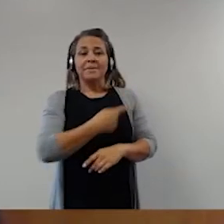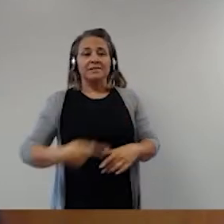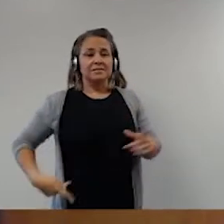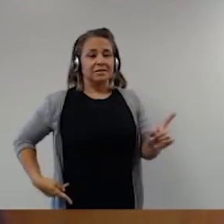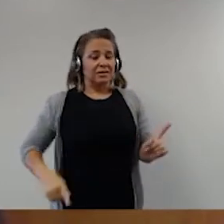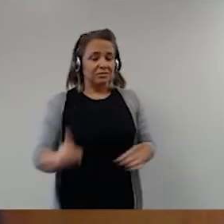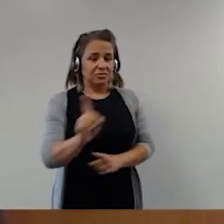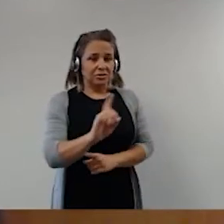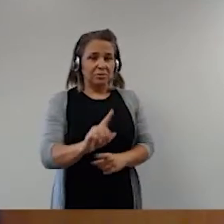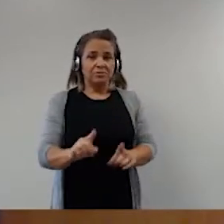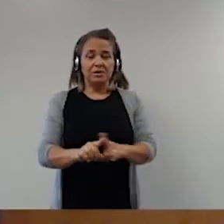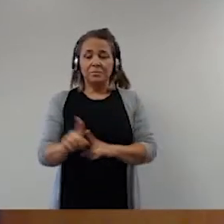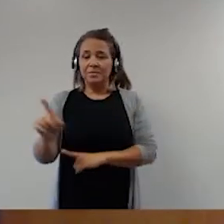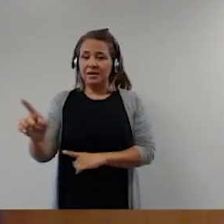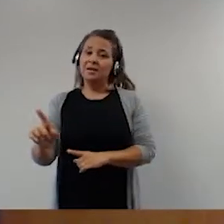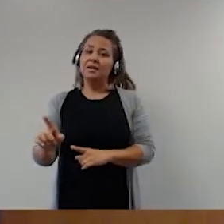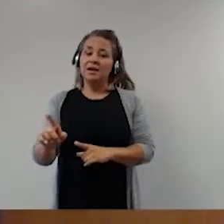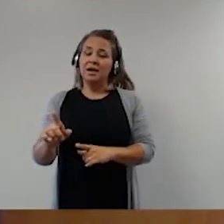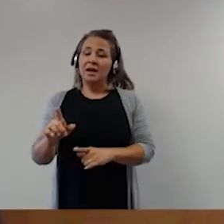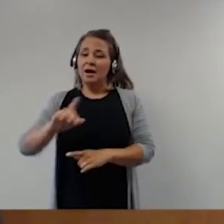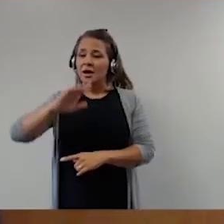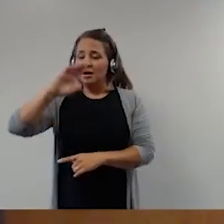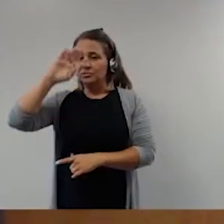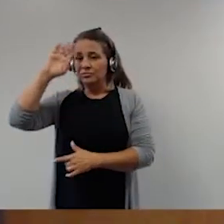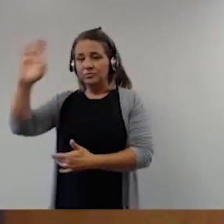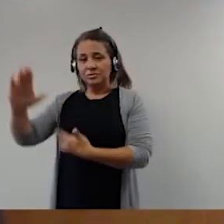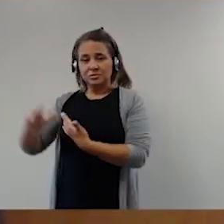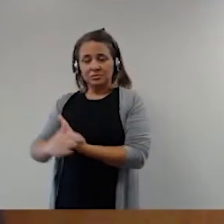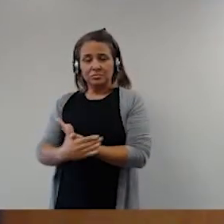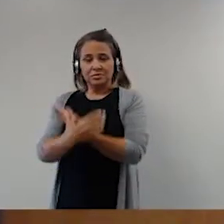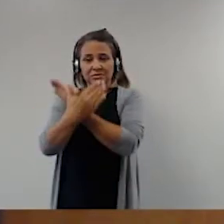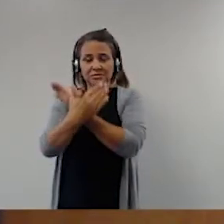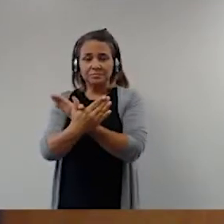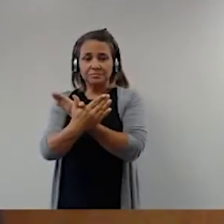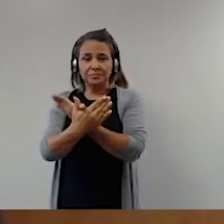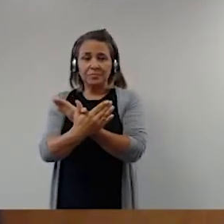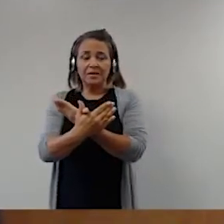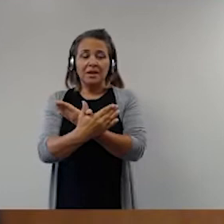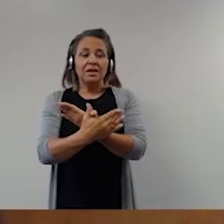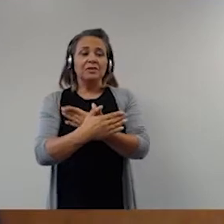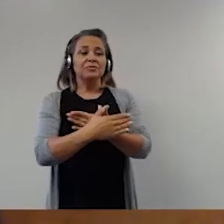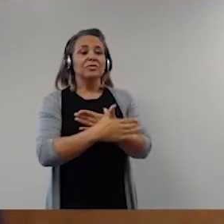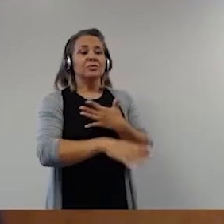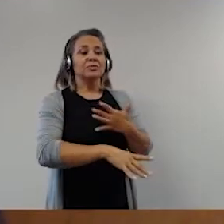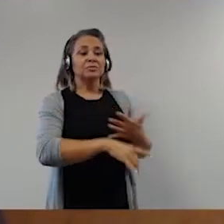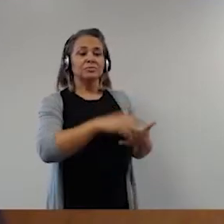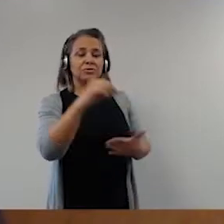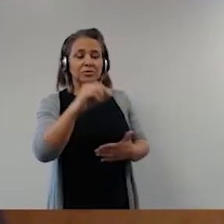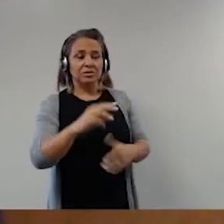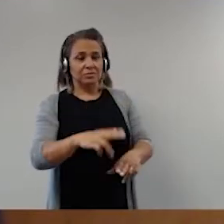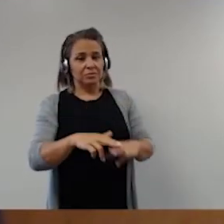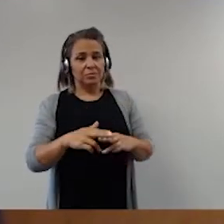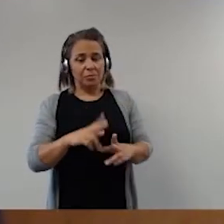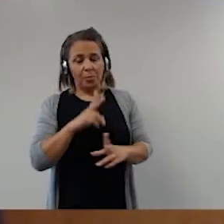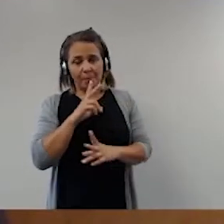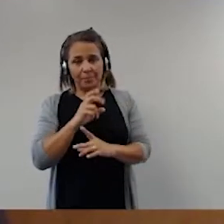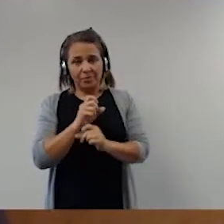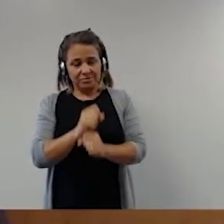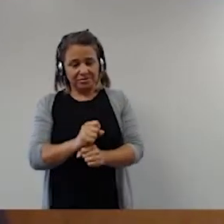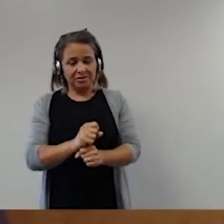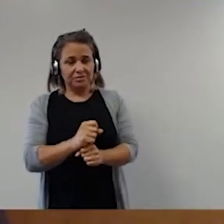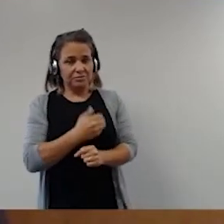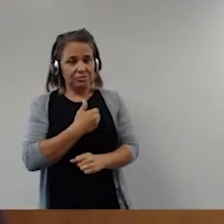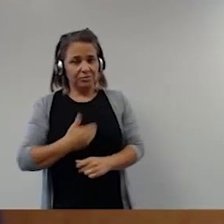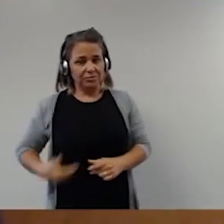Legislativo, muito menos às Forças Armadas, que sequer foram qualificadas pela Constituição como um poder da República, são uma